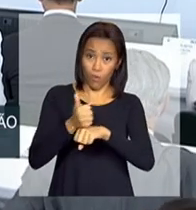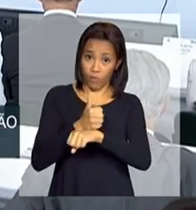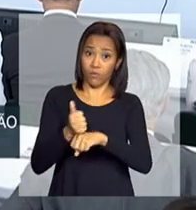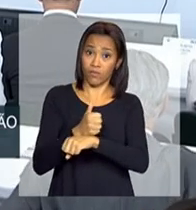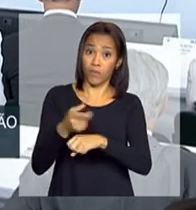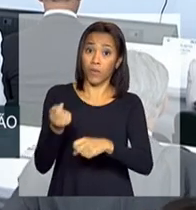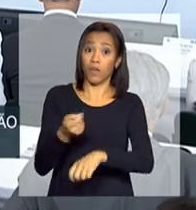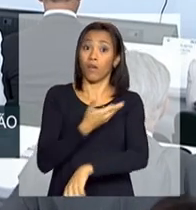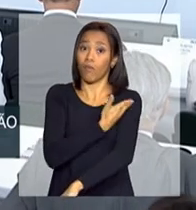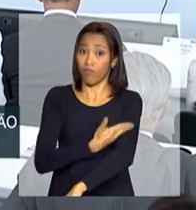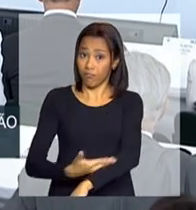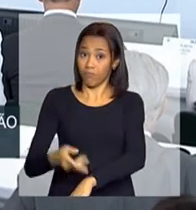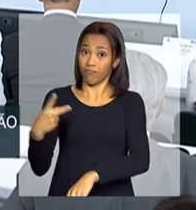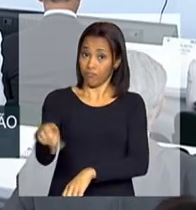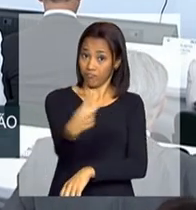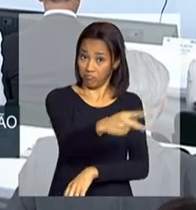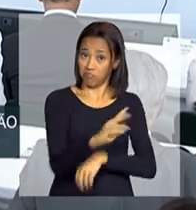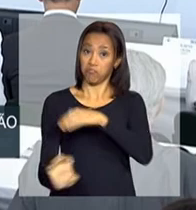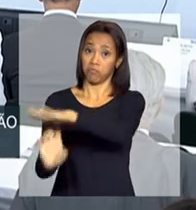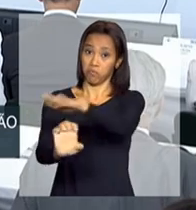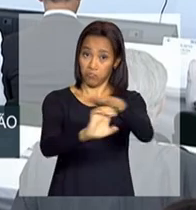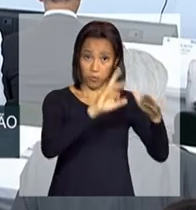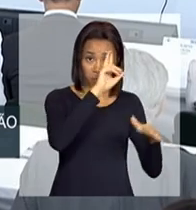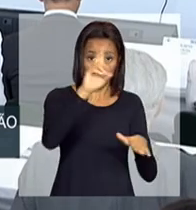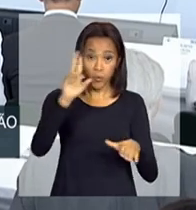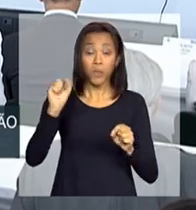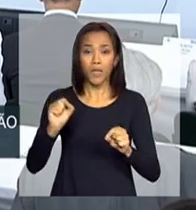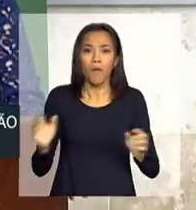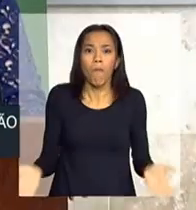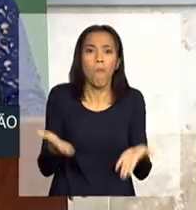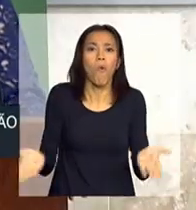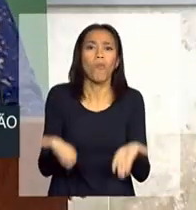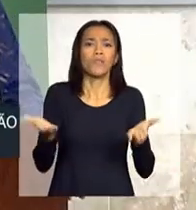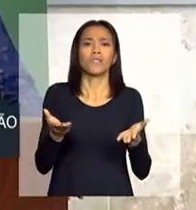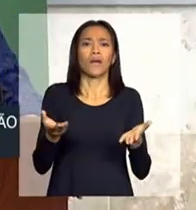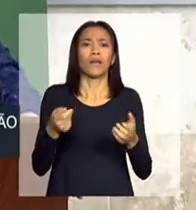brasileiros do que essa mobilização pela inovação.